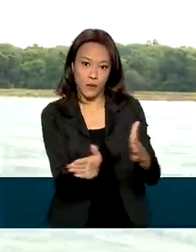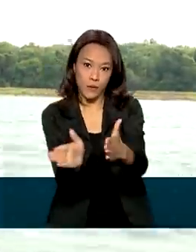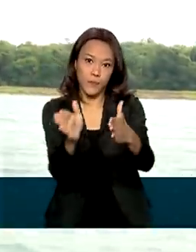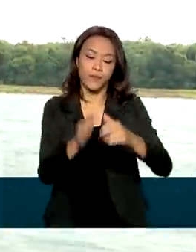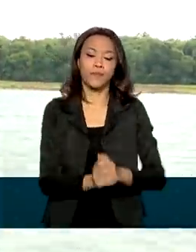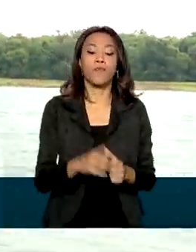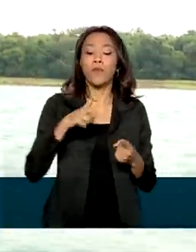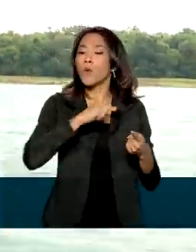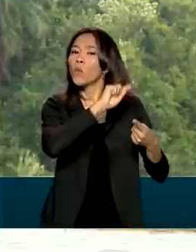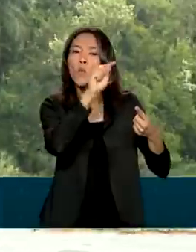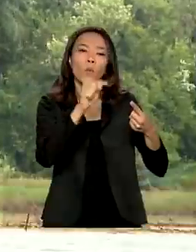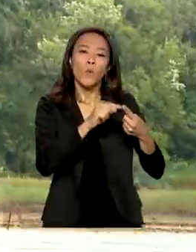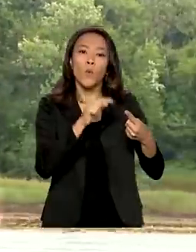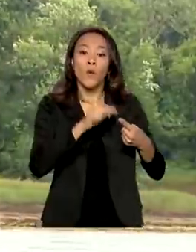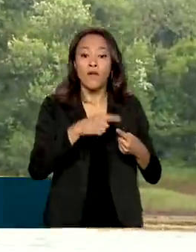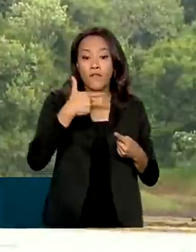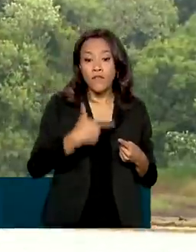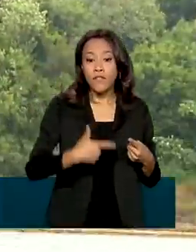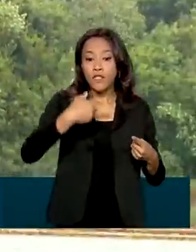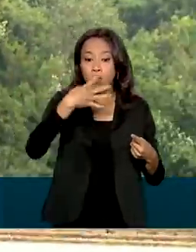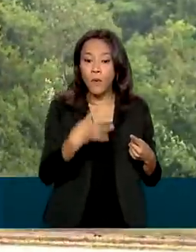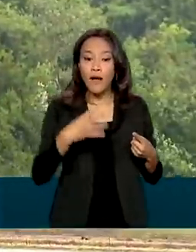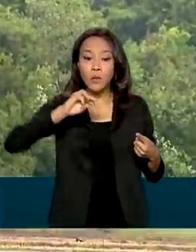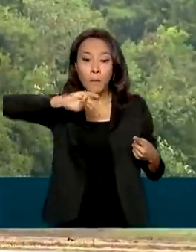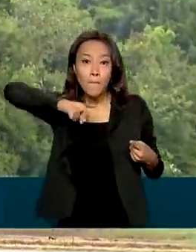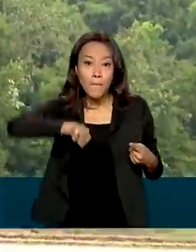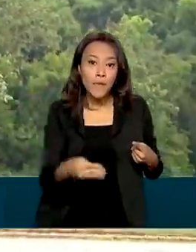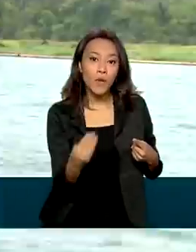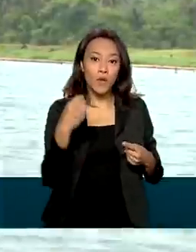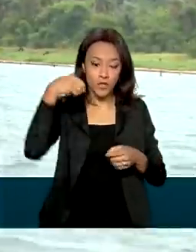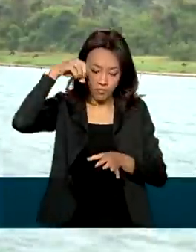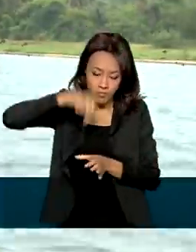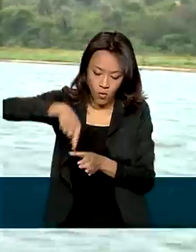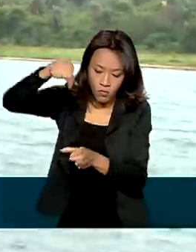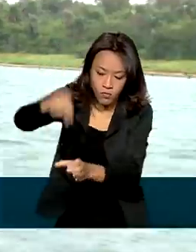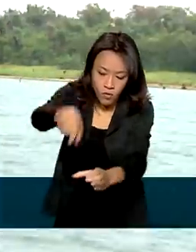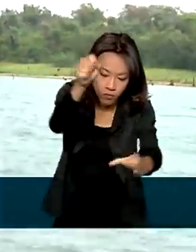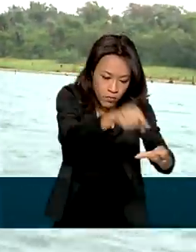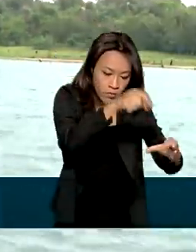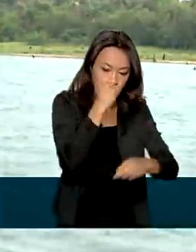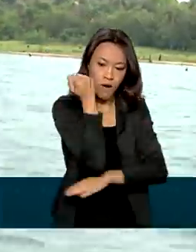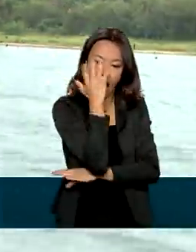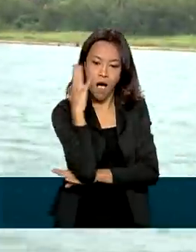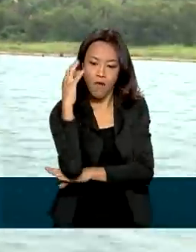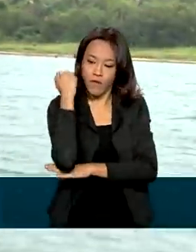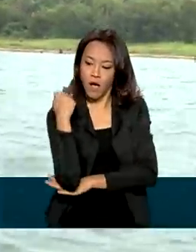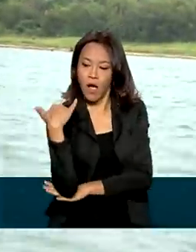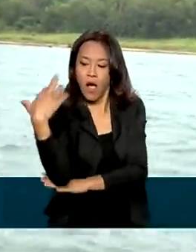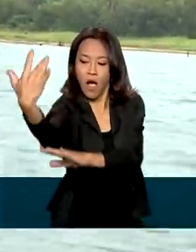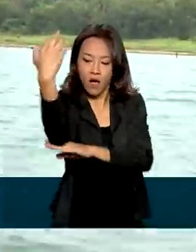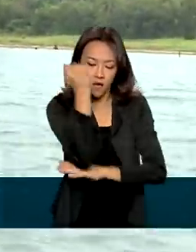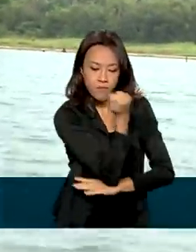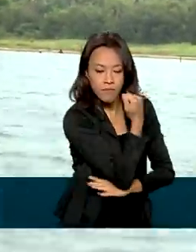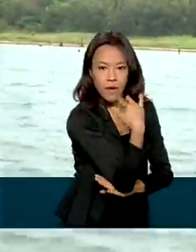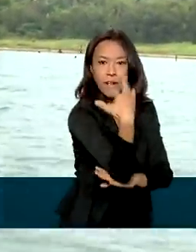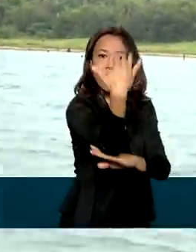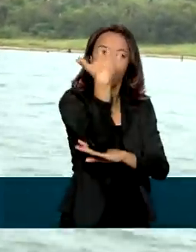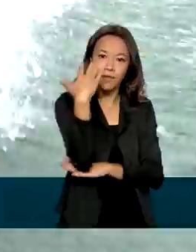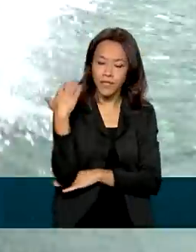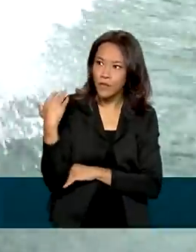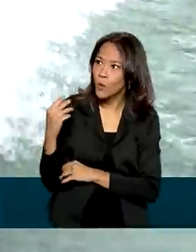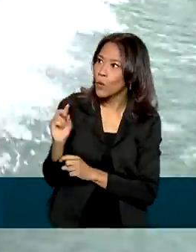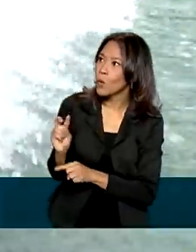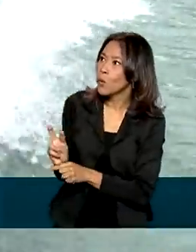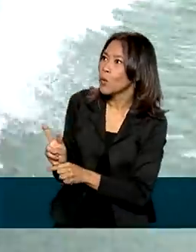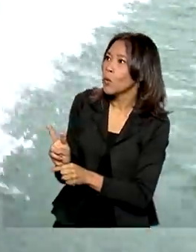iniciativas está o plantio de 24 milhões de árvores, que formam um cinturão verde ao redor do reservatório. O objetivo